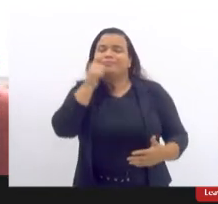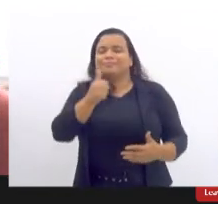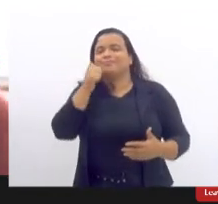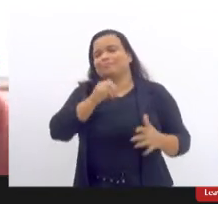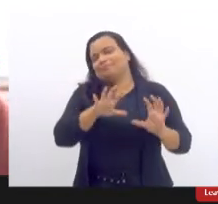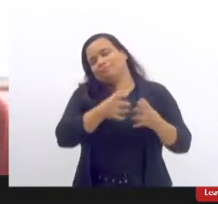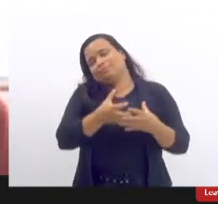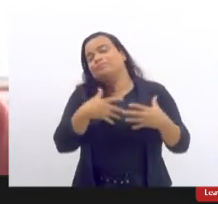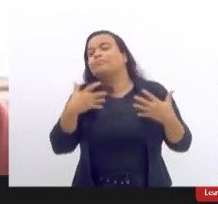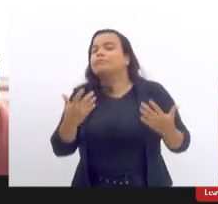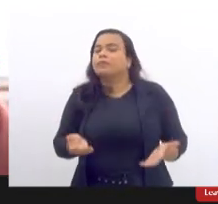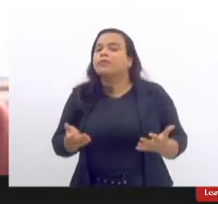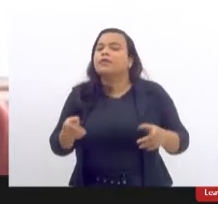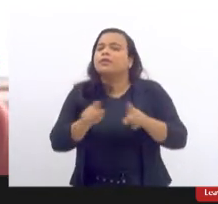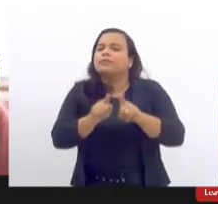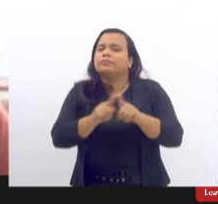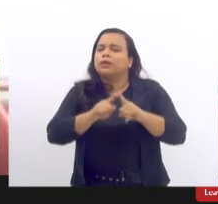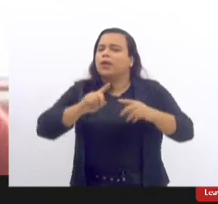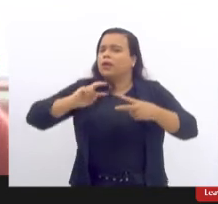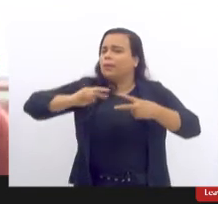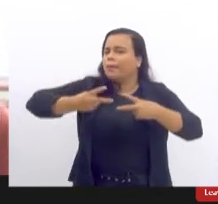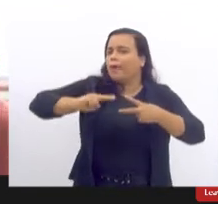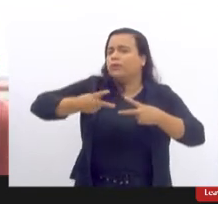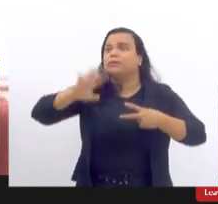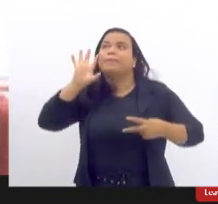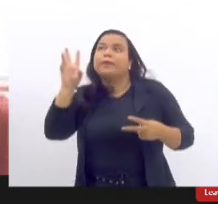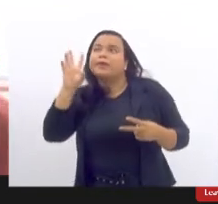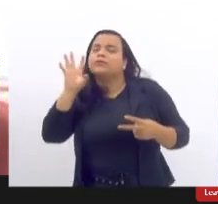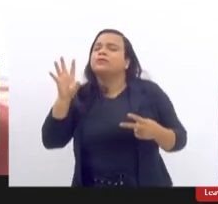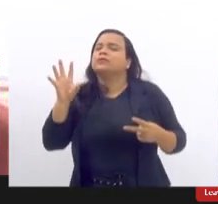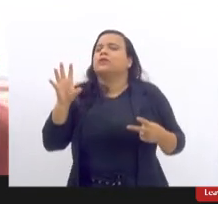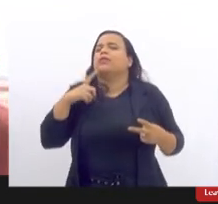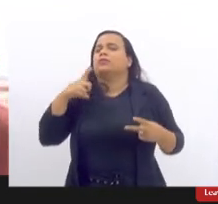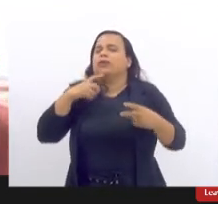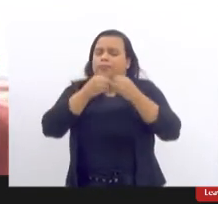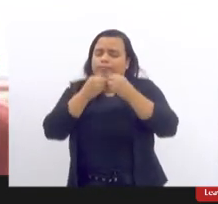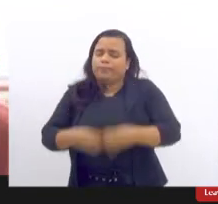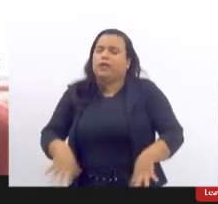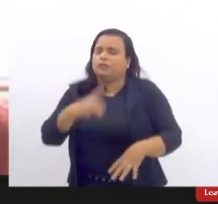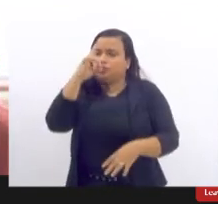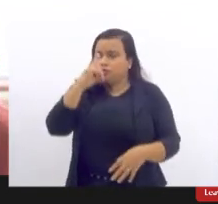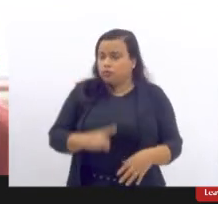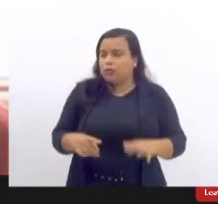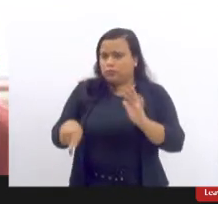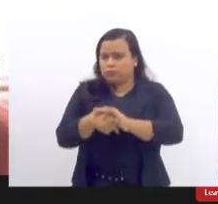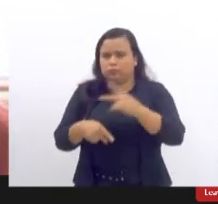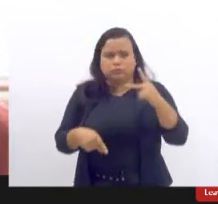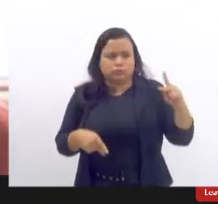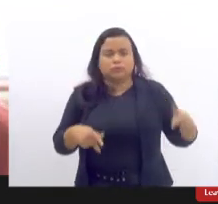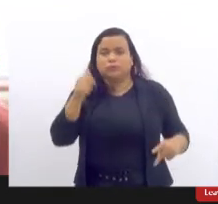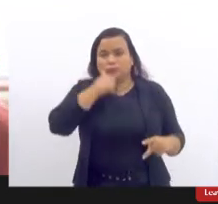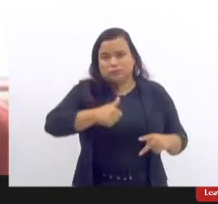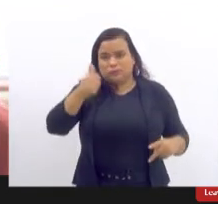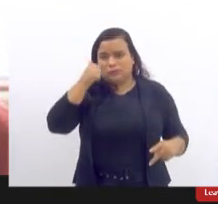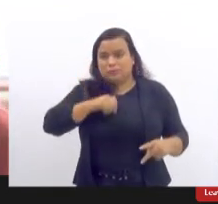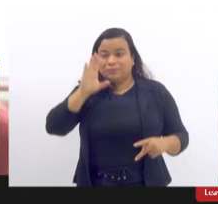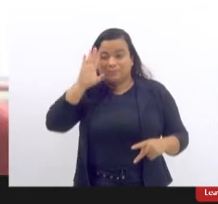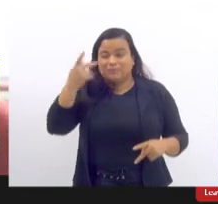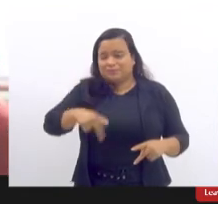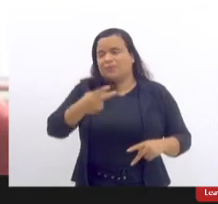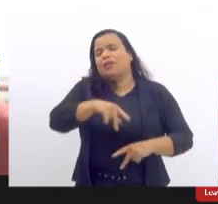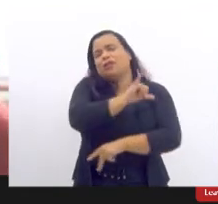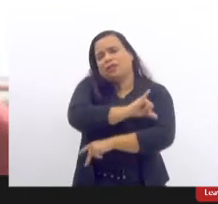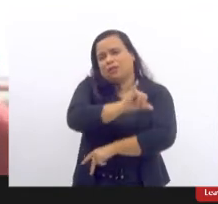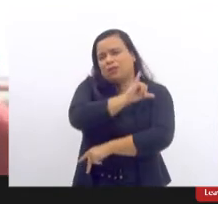em qualquer hipótese de violação há direitos fundamentais das mulheres sobretudo aqui das mulheres fluminenses né